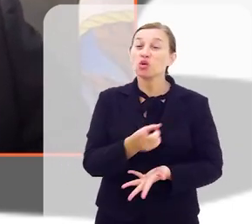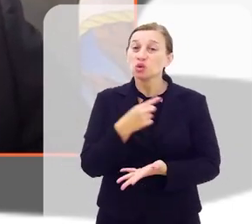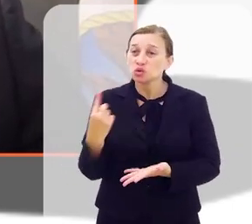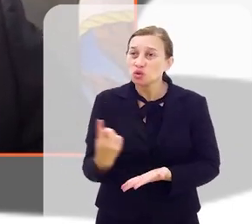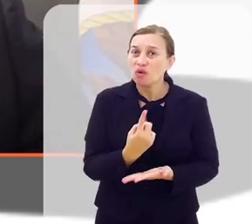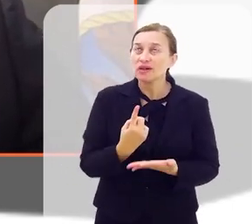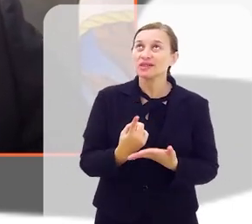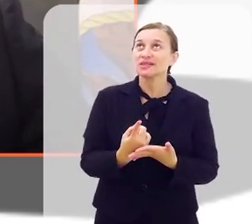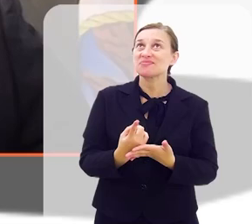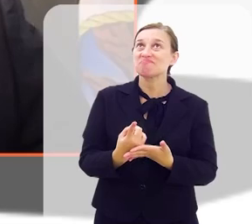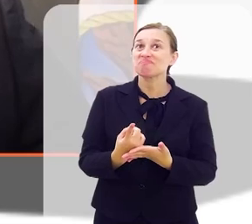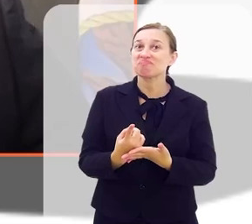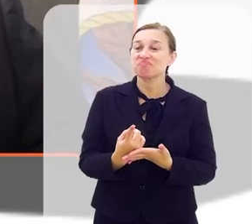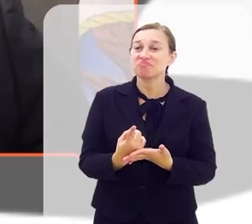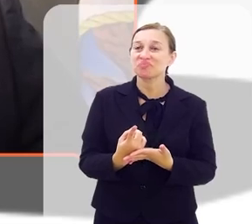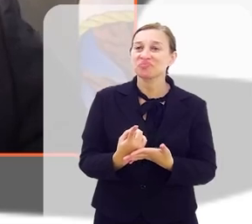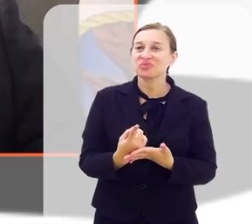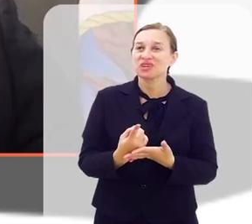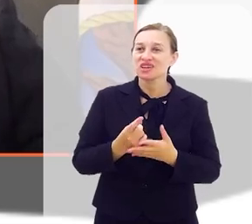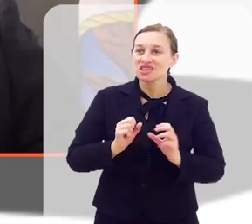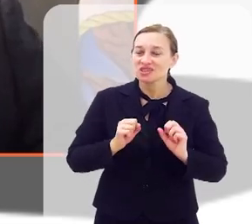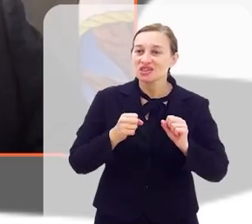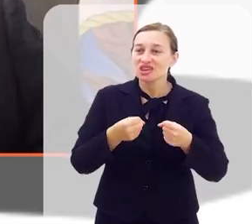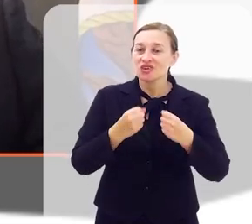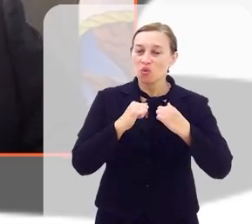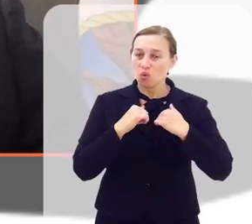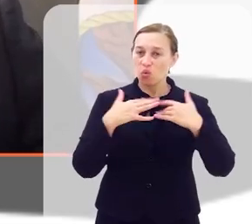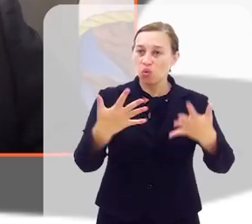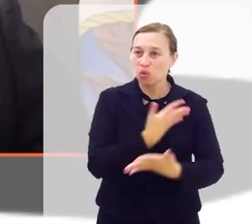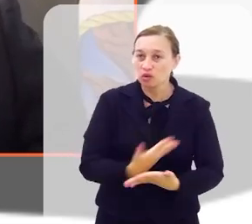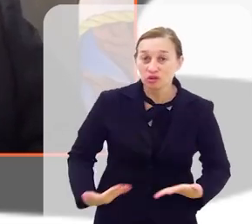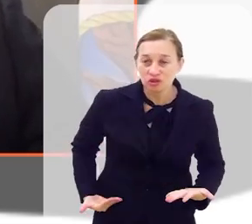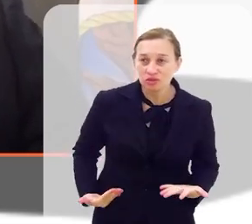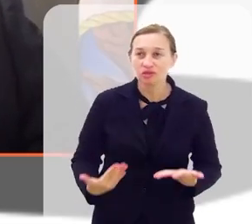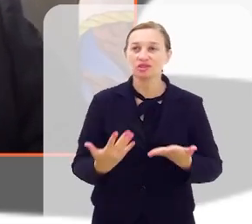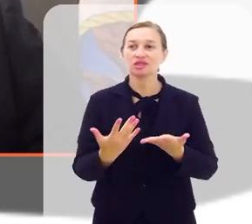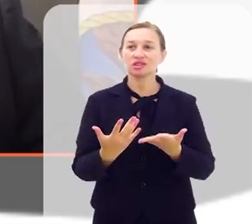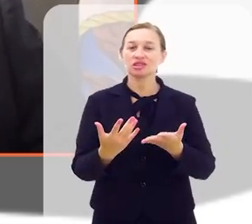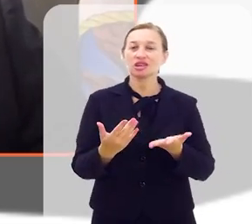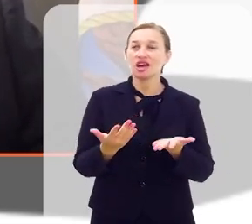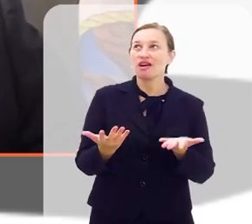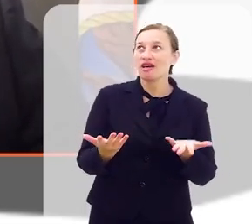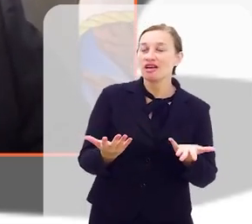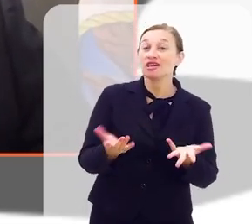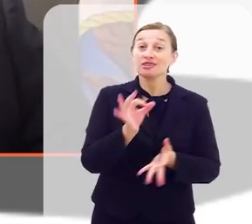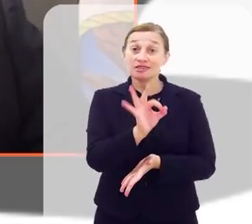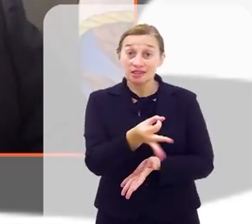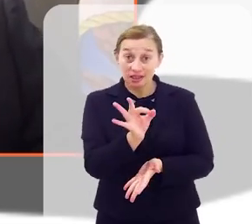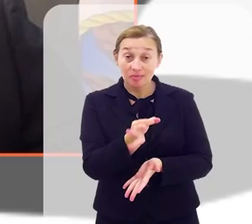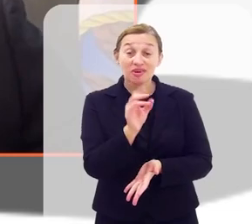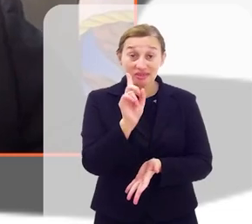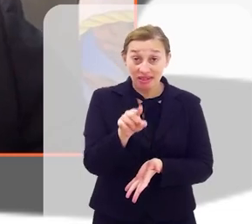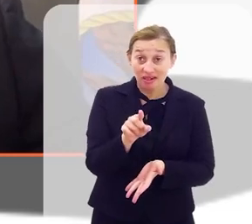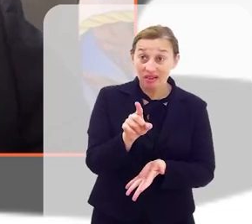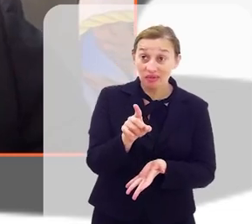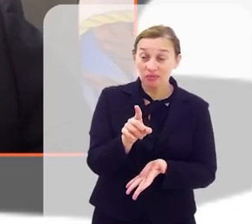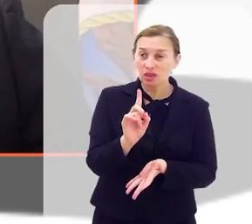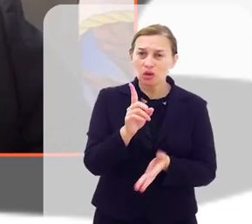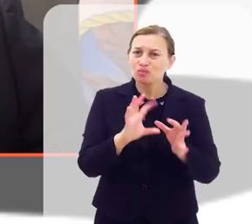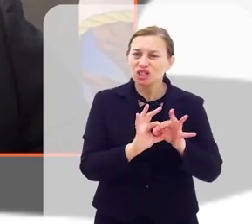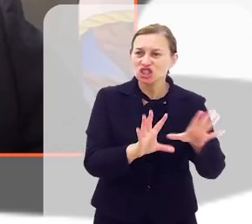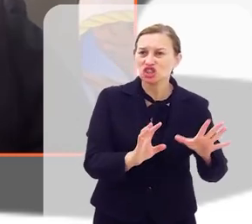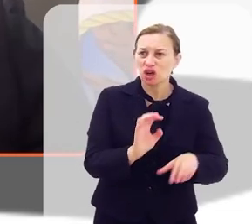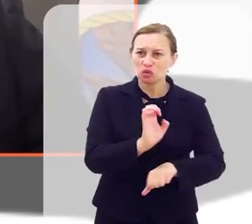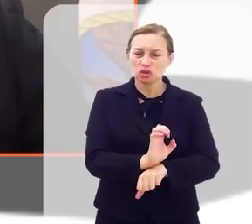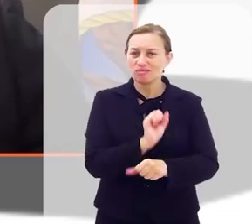nós debruçamos sobre audiências públicas, as reuniões a serem realizadas, é justamente isso, não